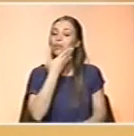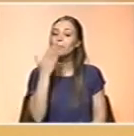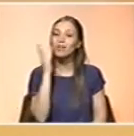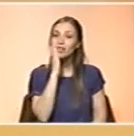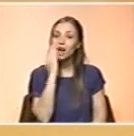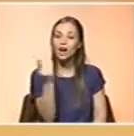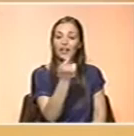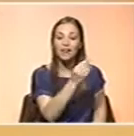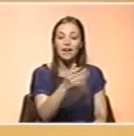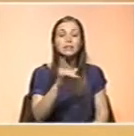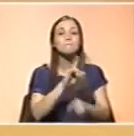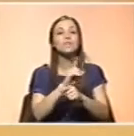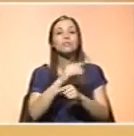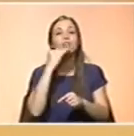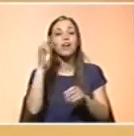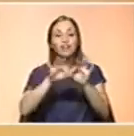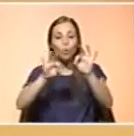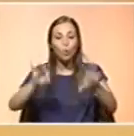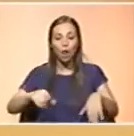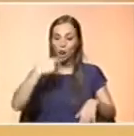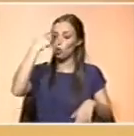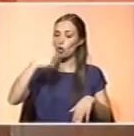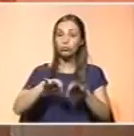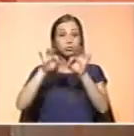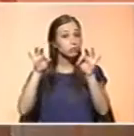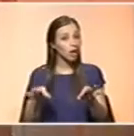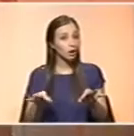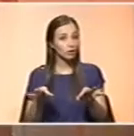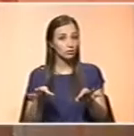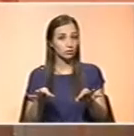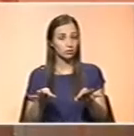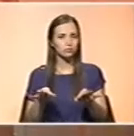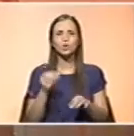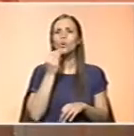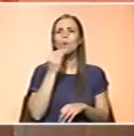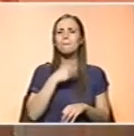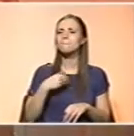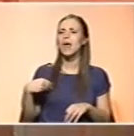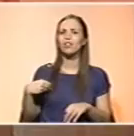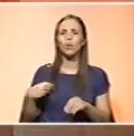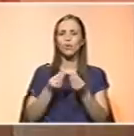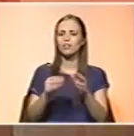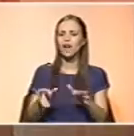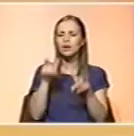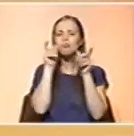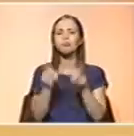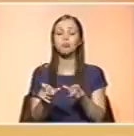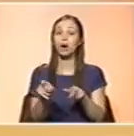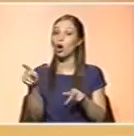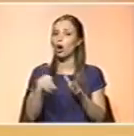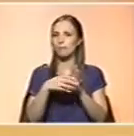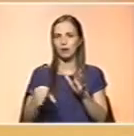mesmo que elas tenham a mesma idade e a mesma composição corporal. Portanto, há características... é que um pediatra controla isso? Como é que sabe? Isso é muito complicado.